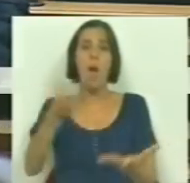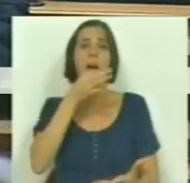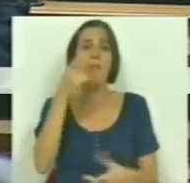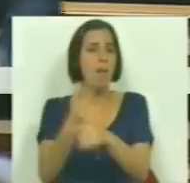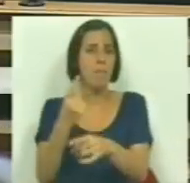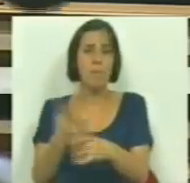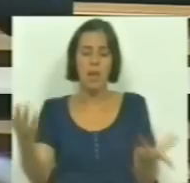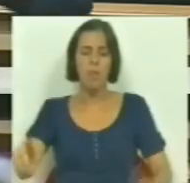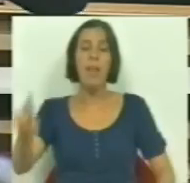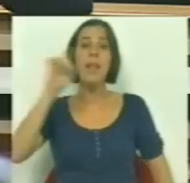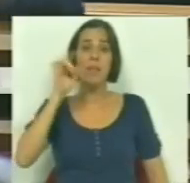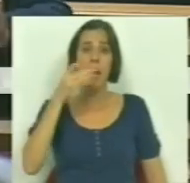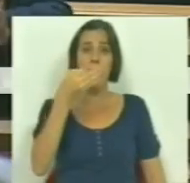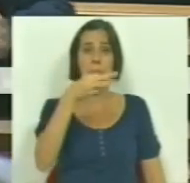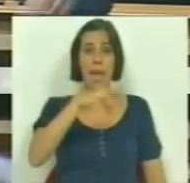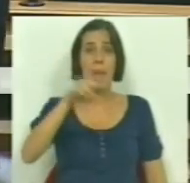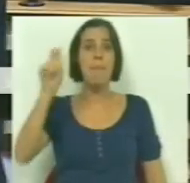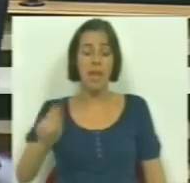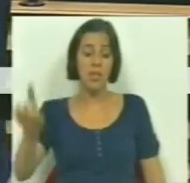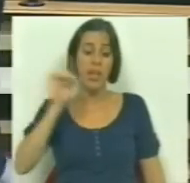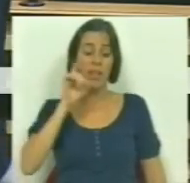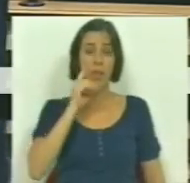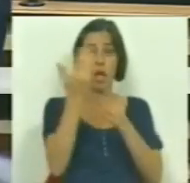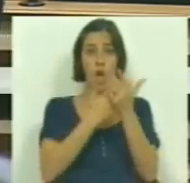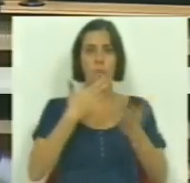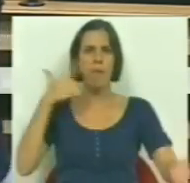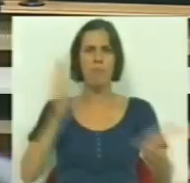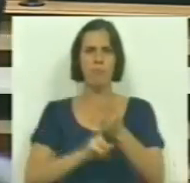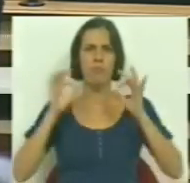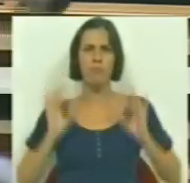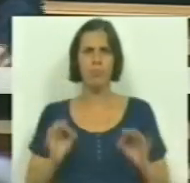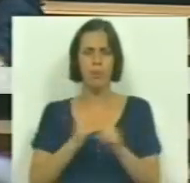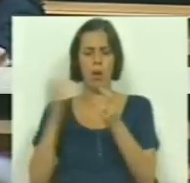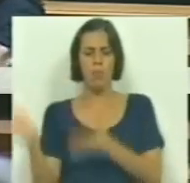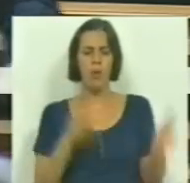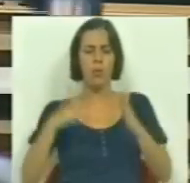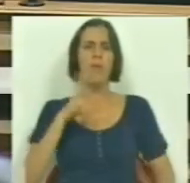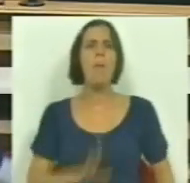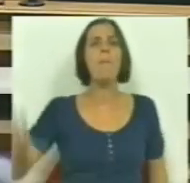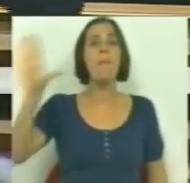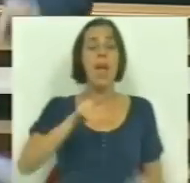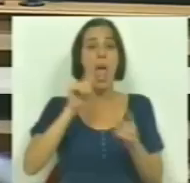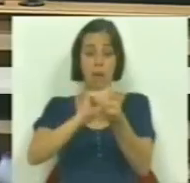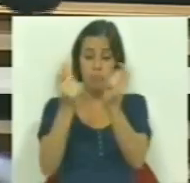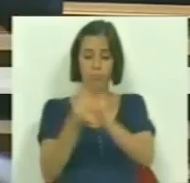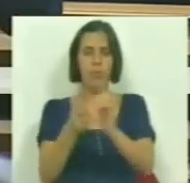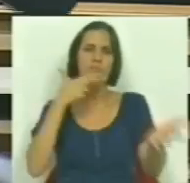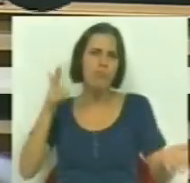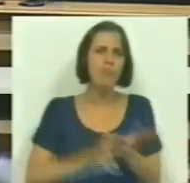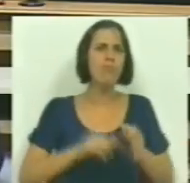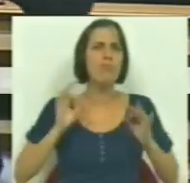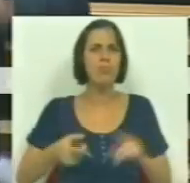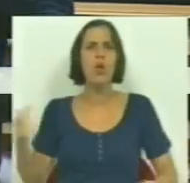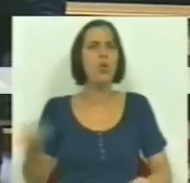falam defender as PMEs, defender a economia real e o aparelho produtivo do país é transformar de facto